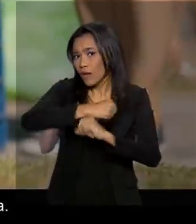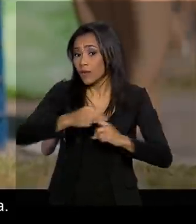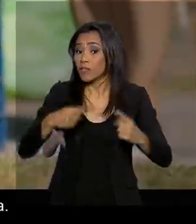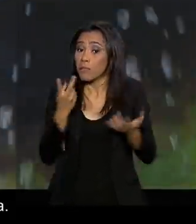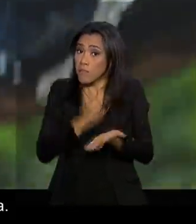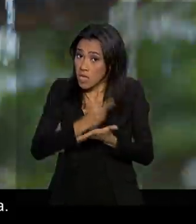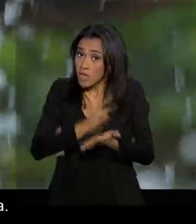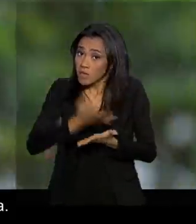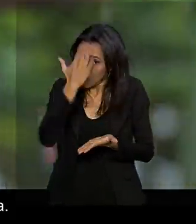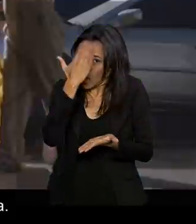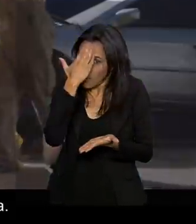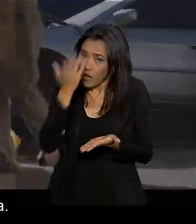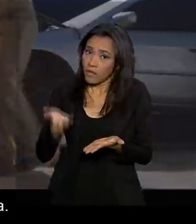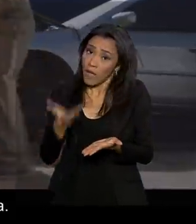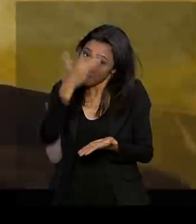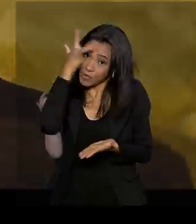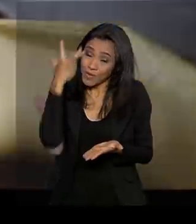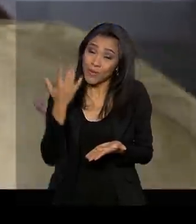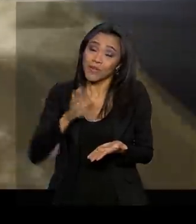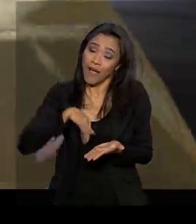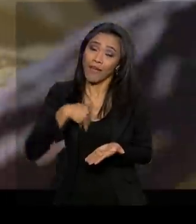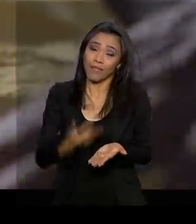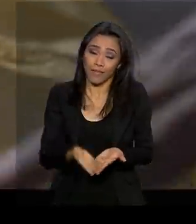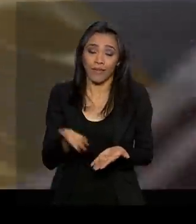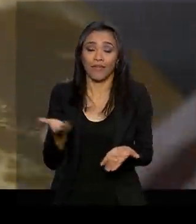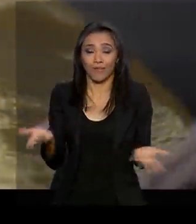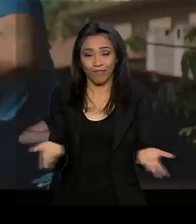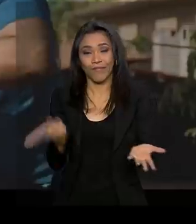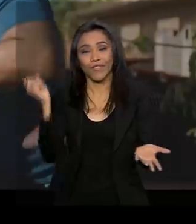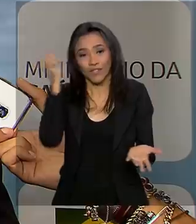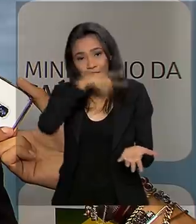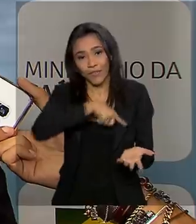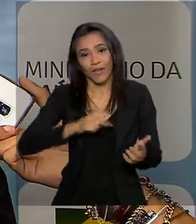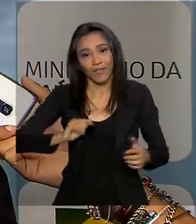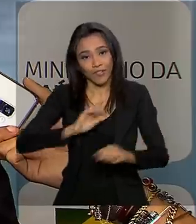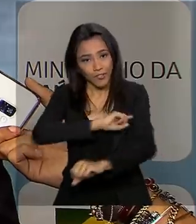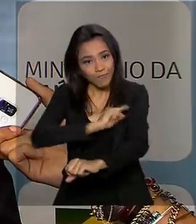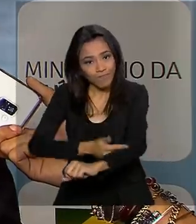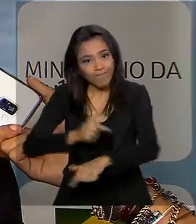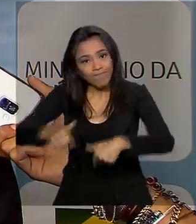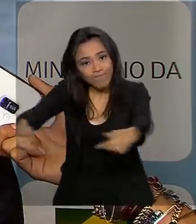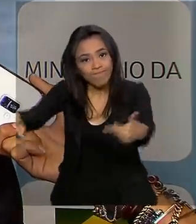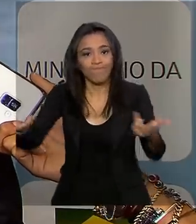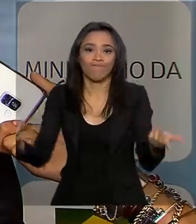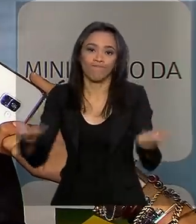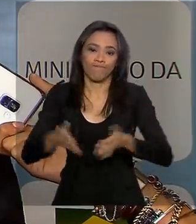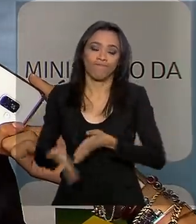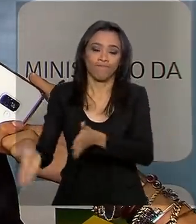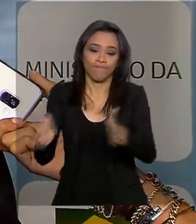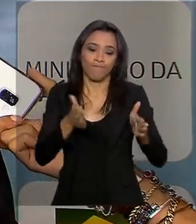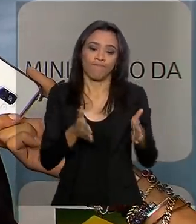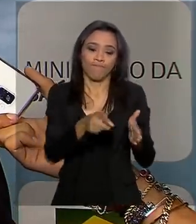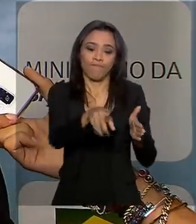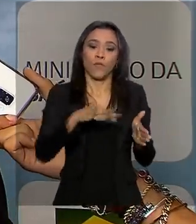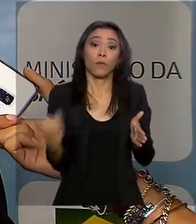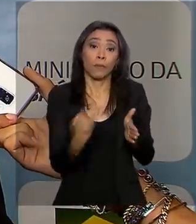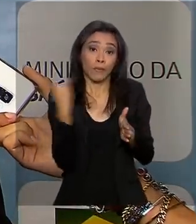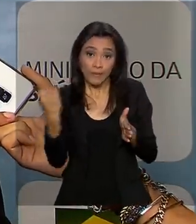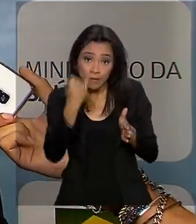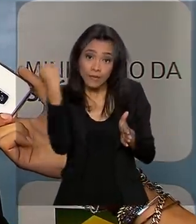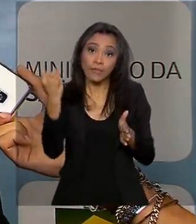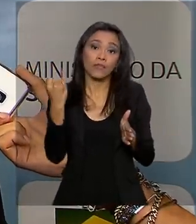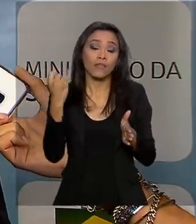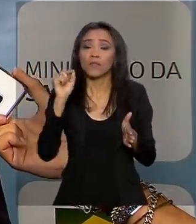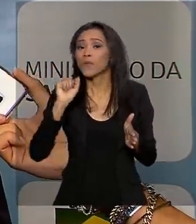fazer para prevenir, as pessoas ainda têm dificuldades de agir. O importante para as cidades, para os cidadãos,